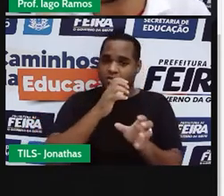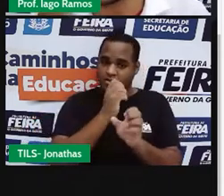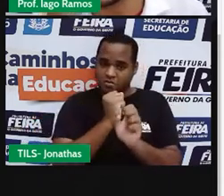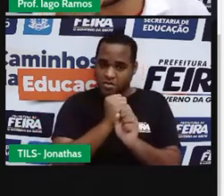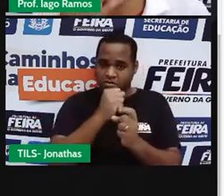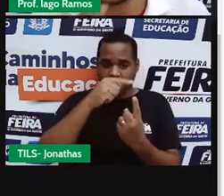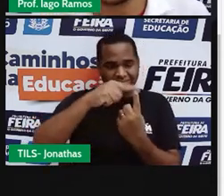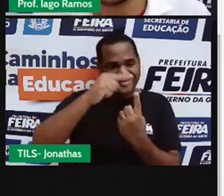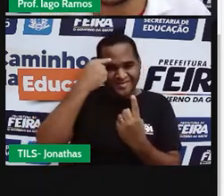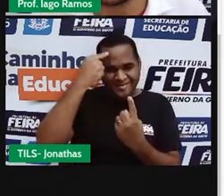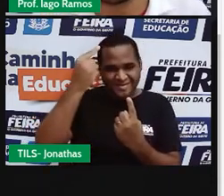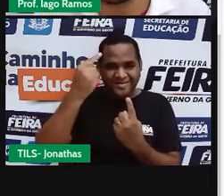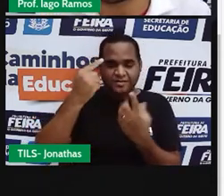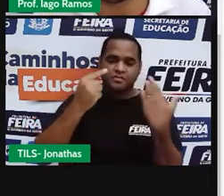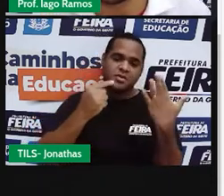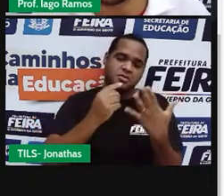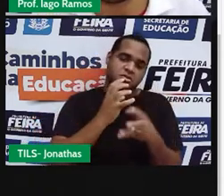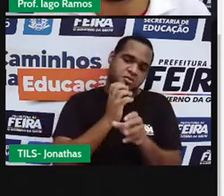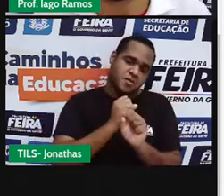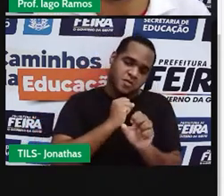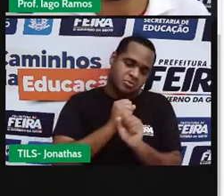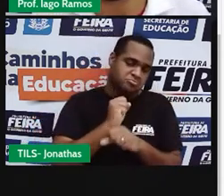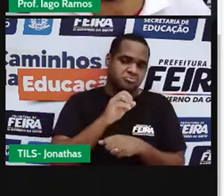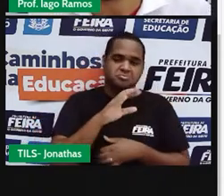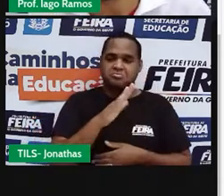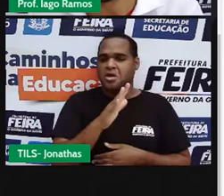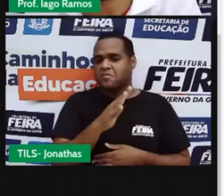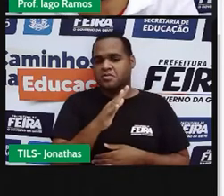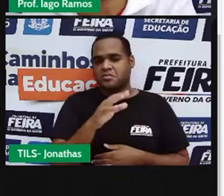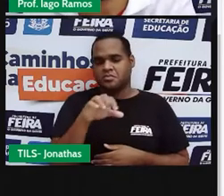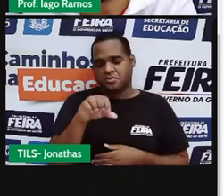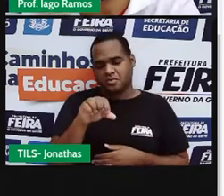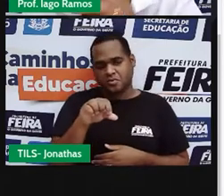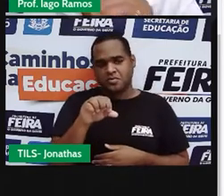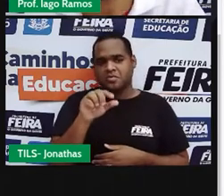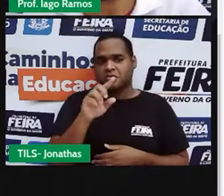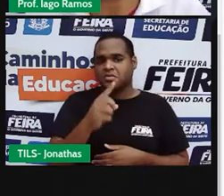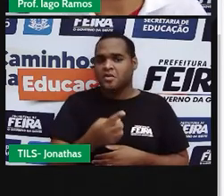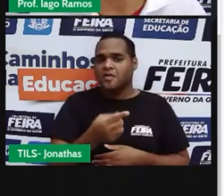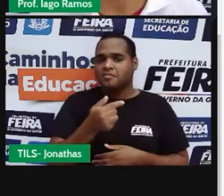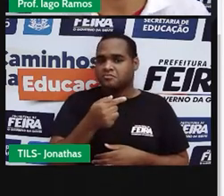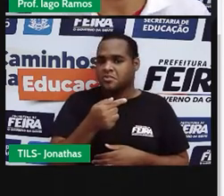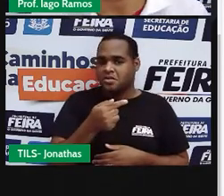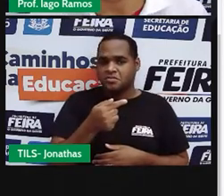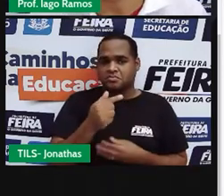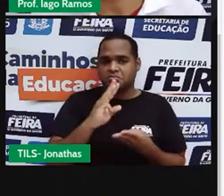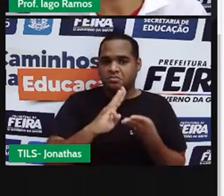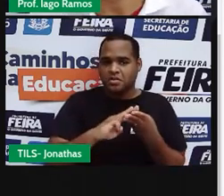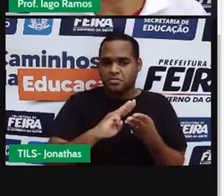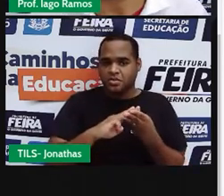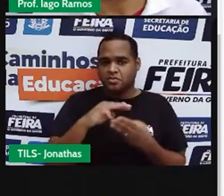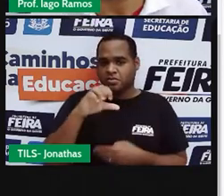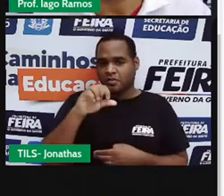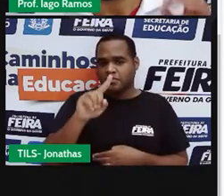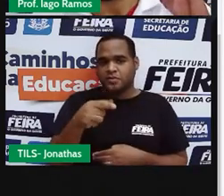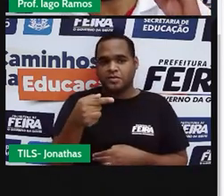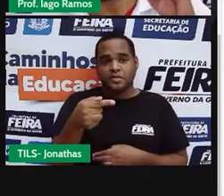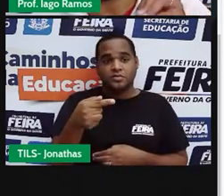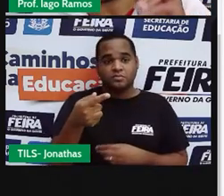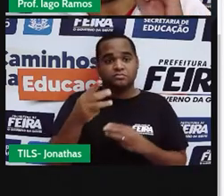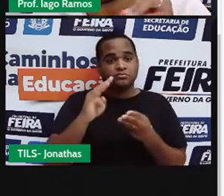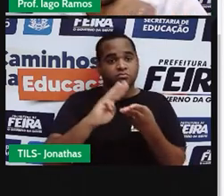primeira unidade, você ficou com a nota de 9.7 em matemática, né?